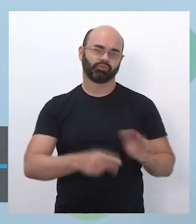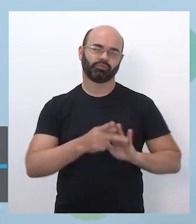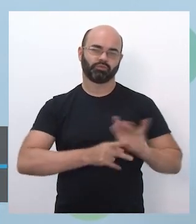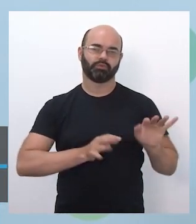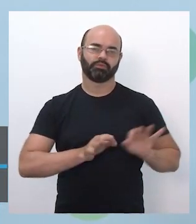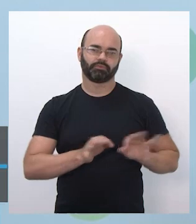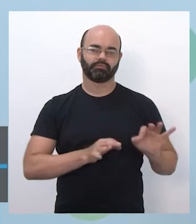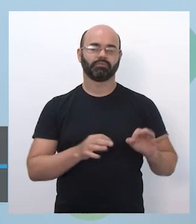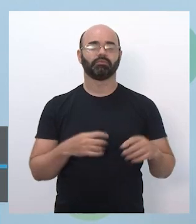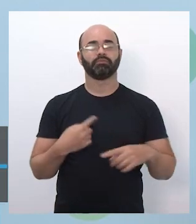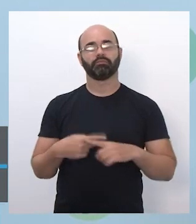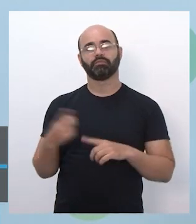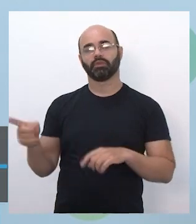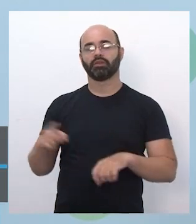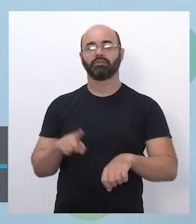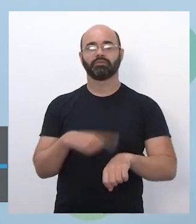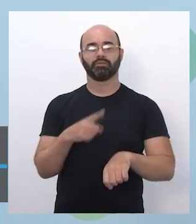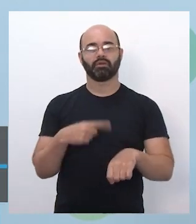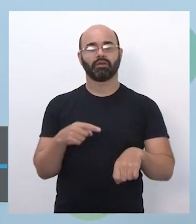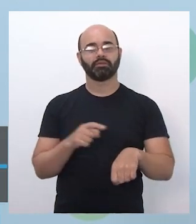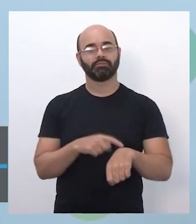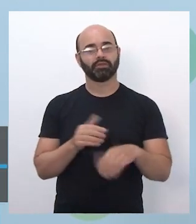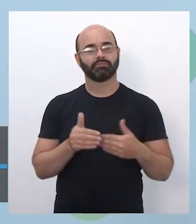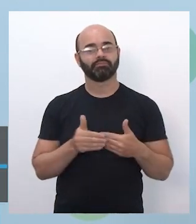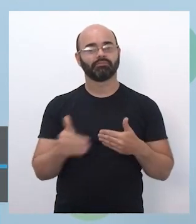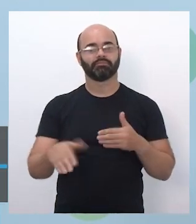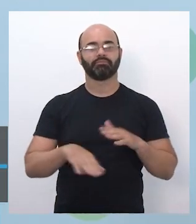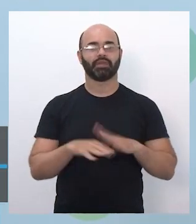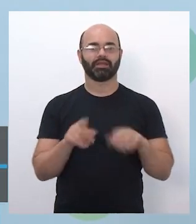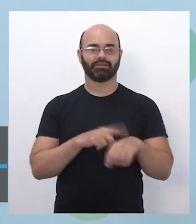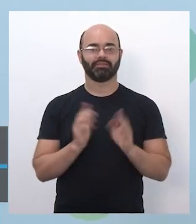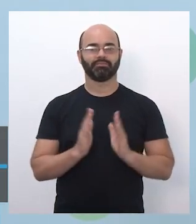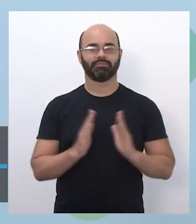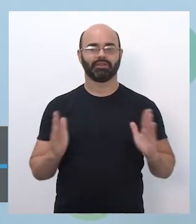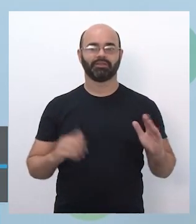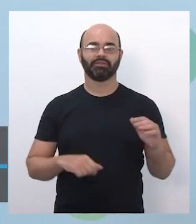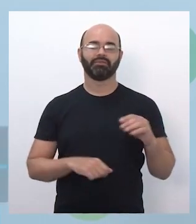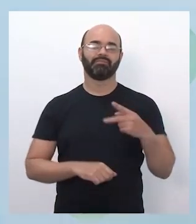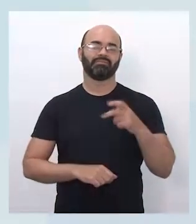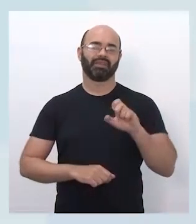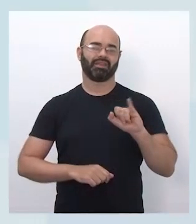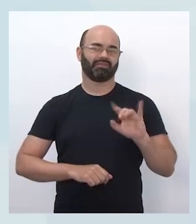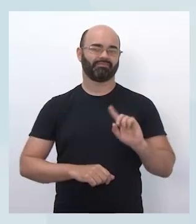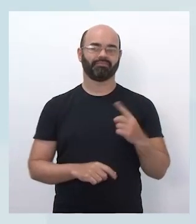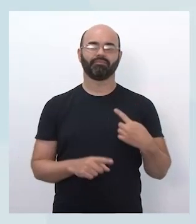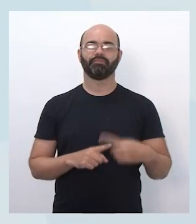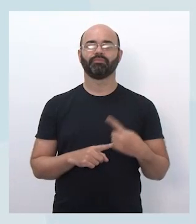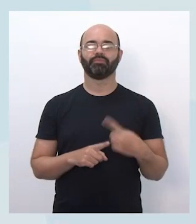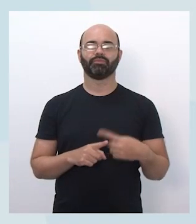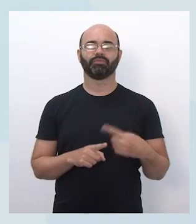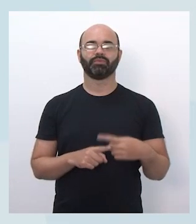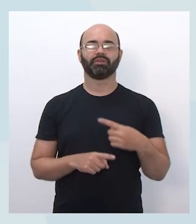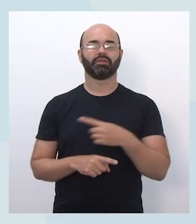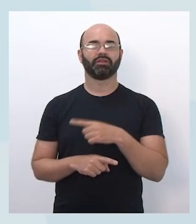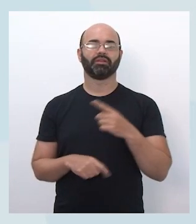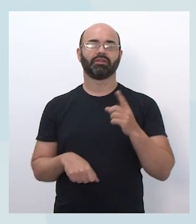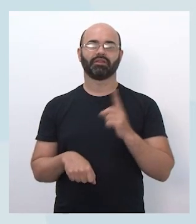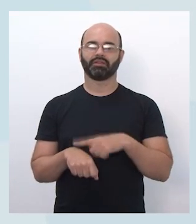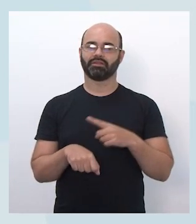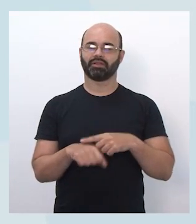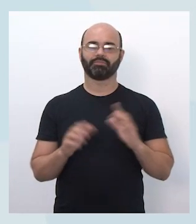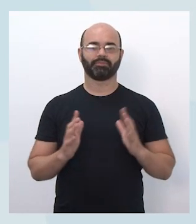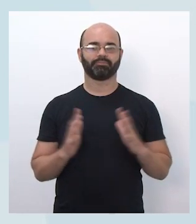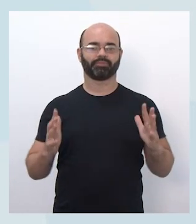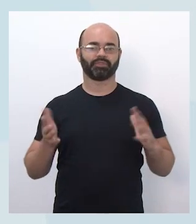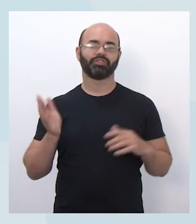para aumentar a carga horária desse aluno. Então, no caso das Pays não vale porque ele já tem o tempo expandido.